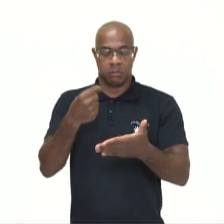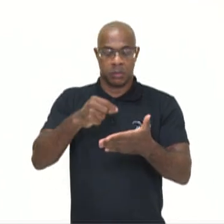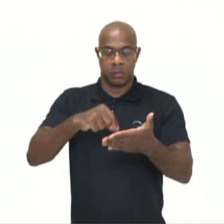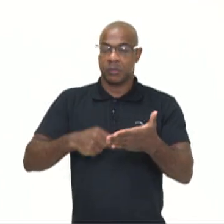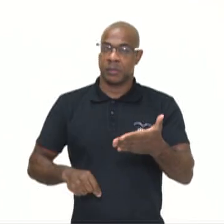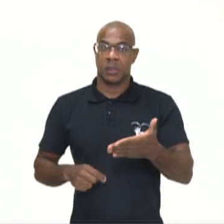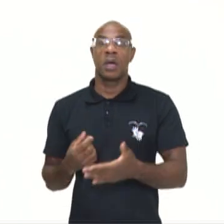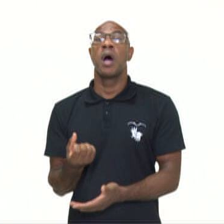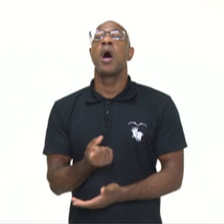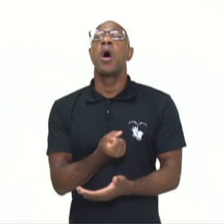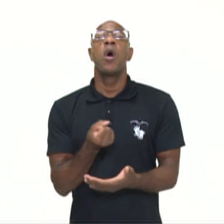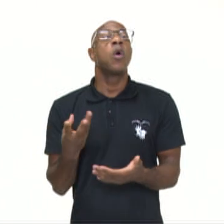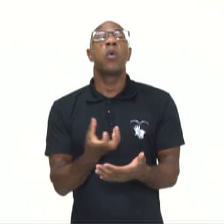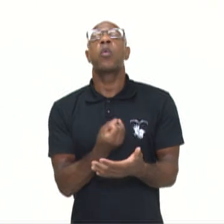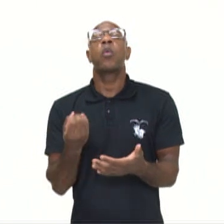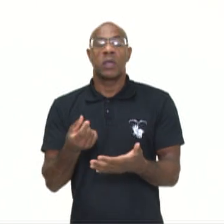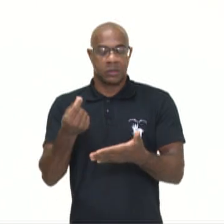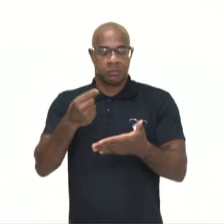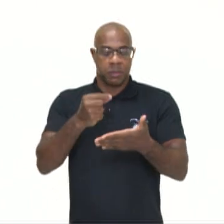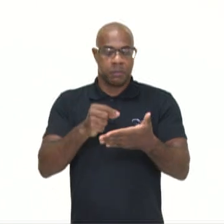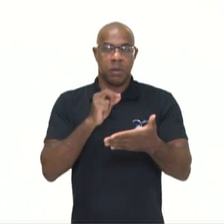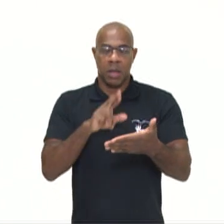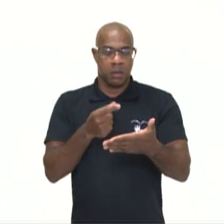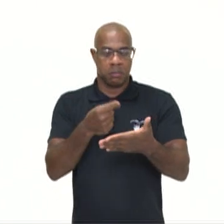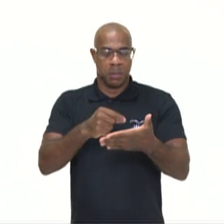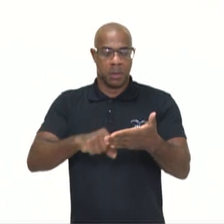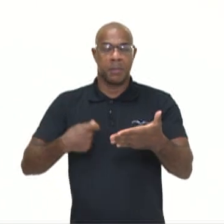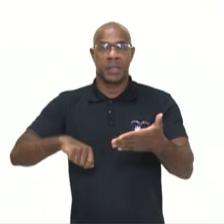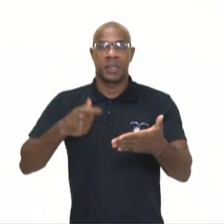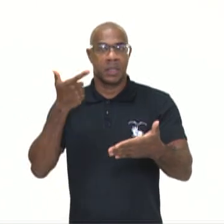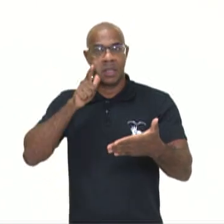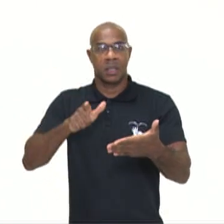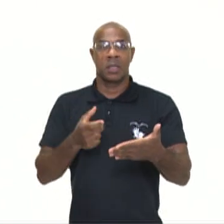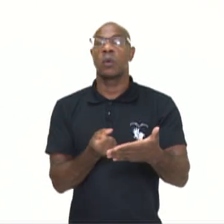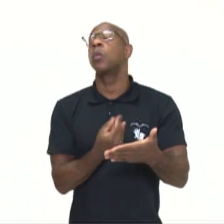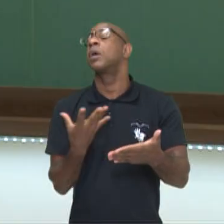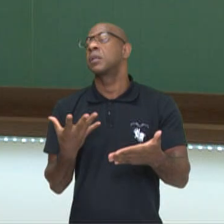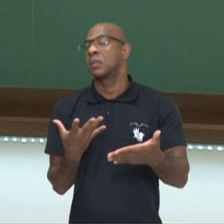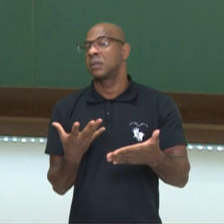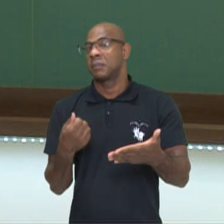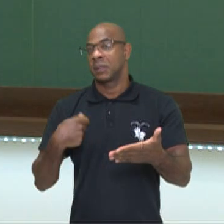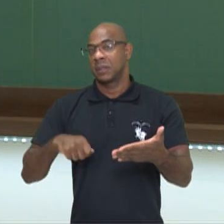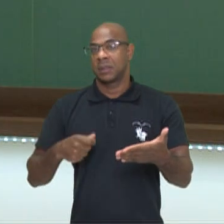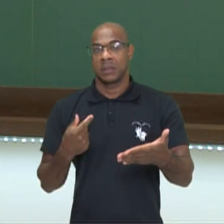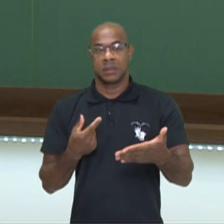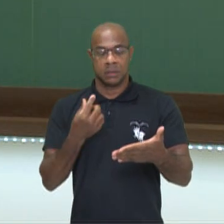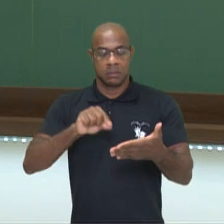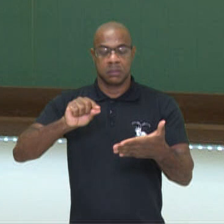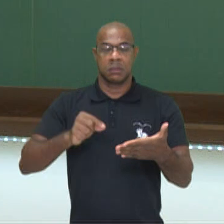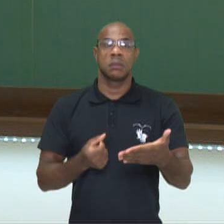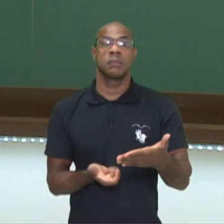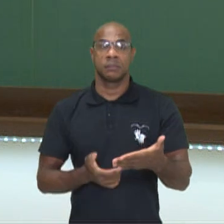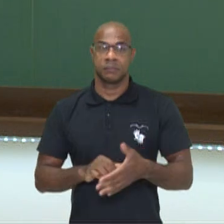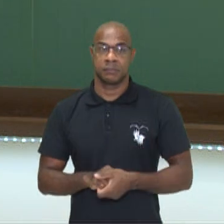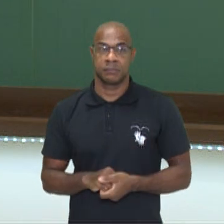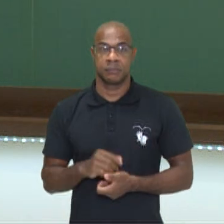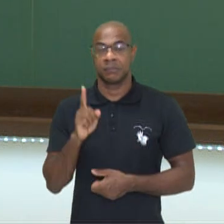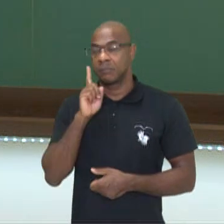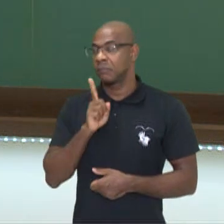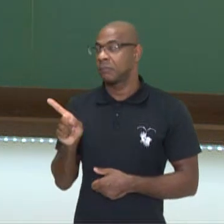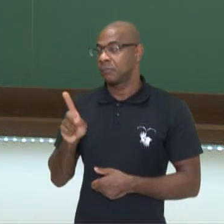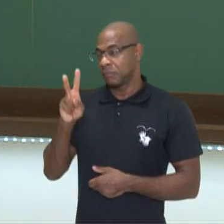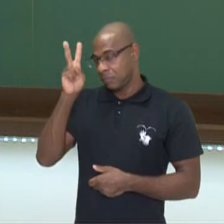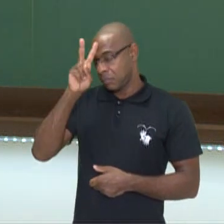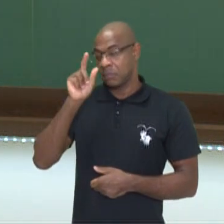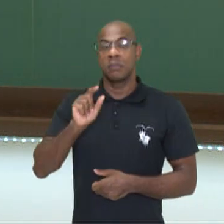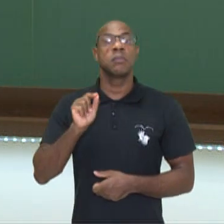teste Luciano precisa acertar, no mínimo, para ser aprovado neste curso? Vamos pensar um pouquinho? Olha lá. Vamos lembrar o